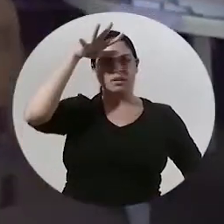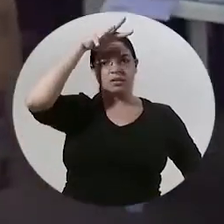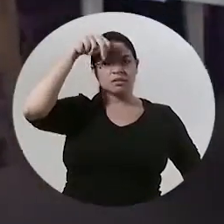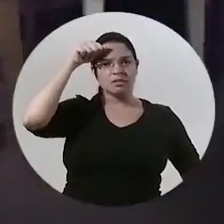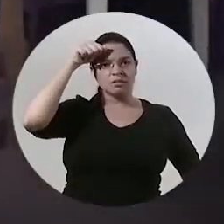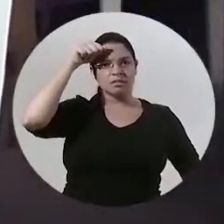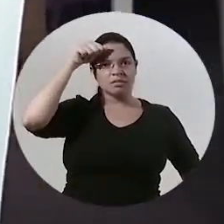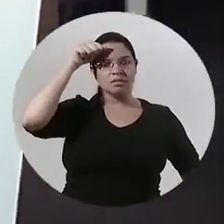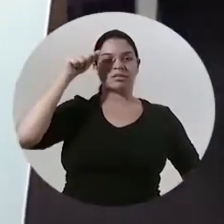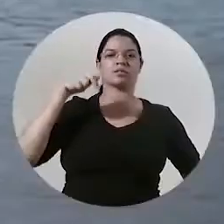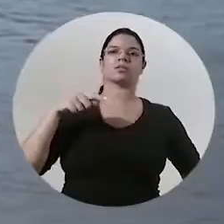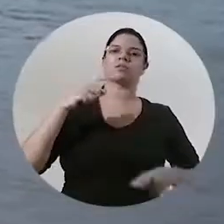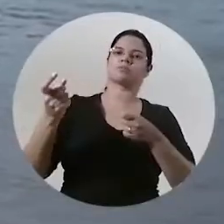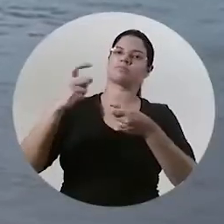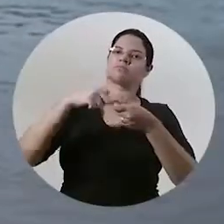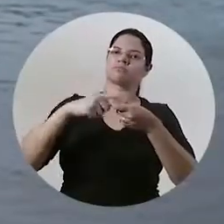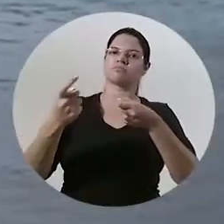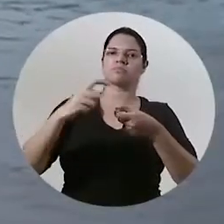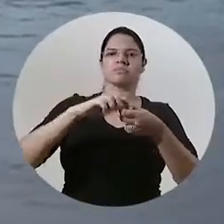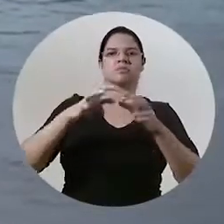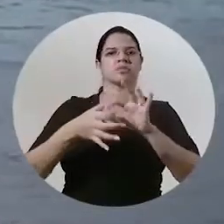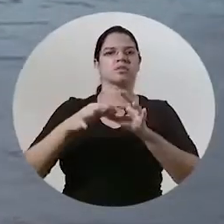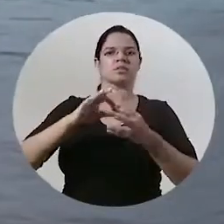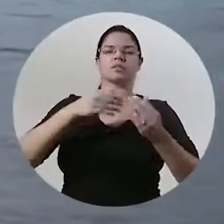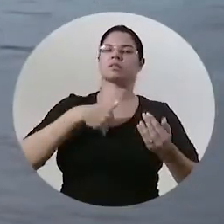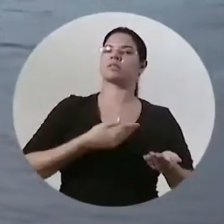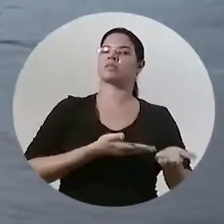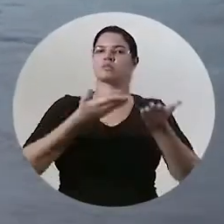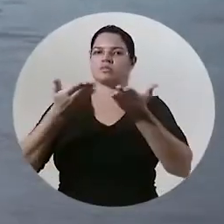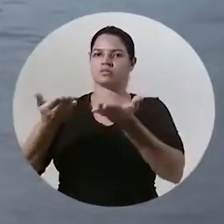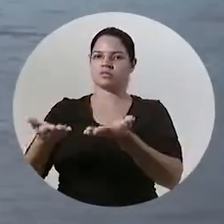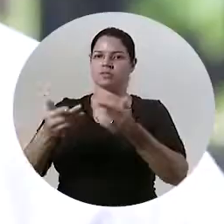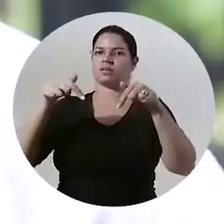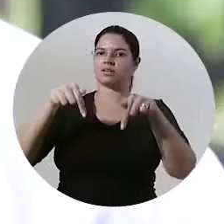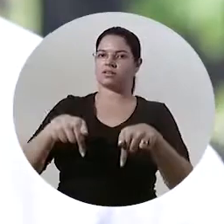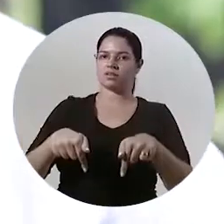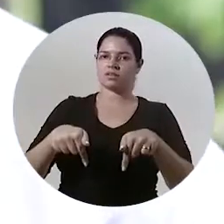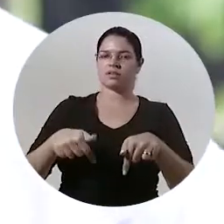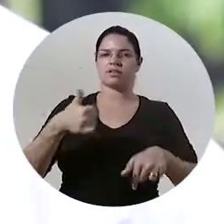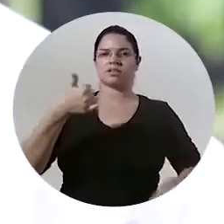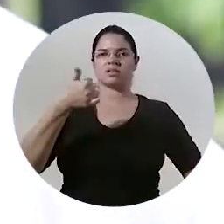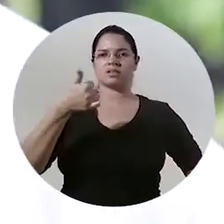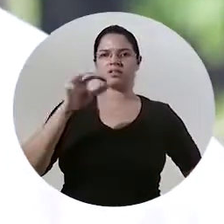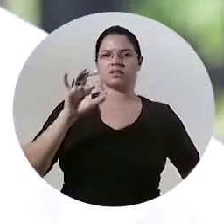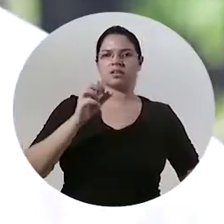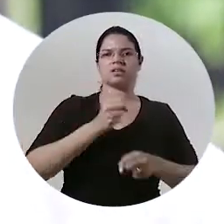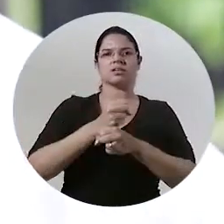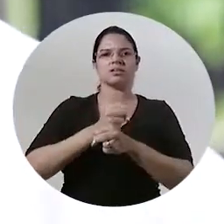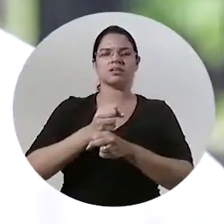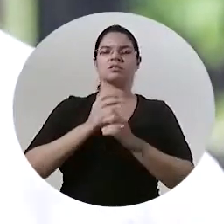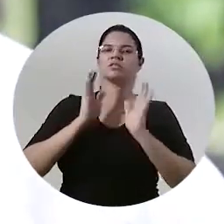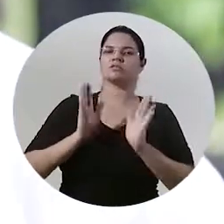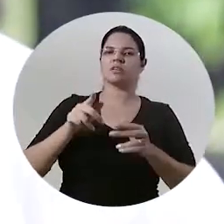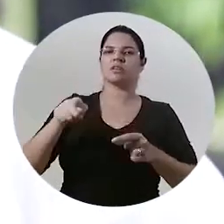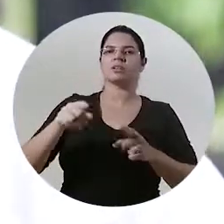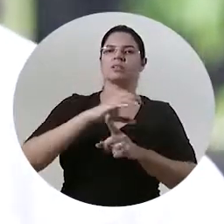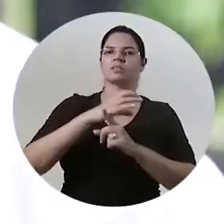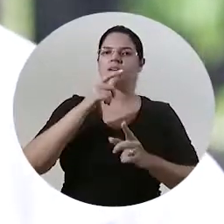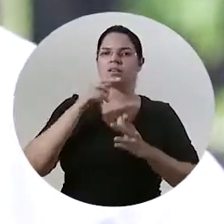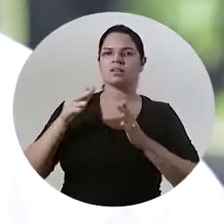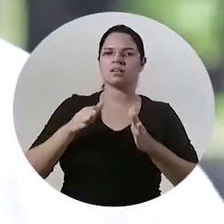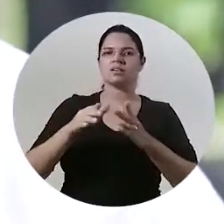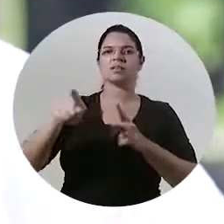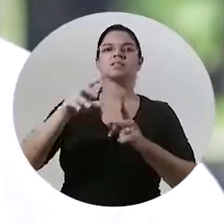e demais parceiros que me trouxeram até aqui 10 anos de aniversário do Ribeirinho Cidadão desse projeto que deu certo